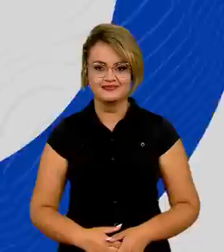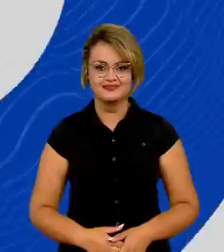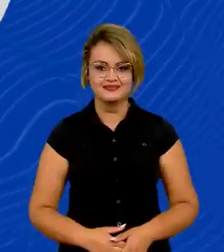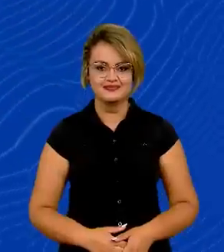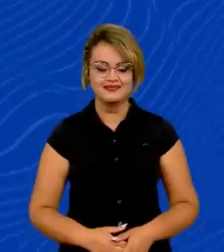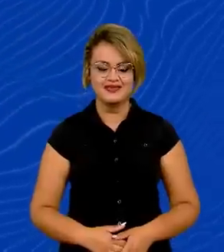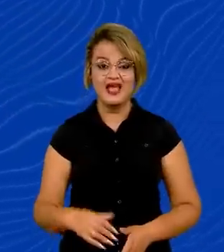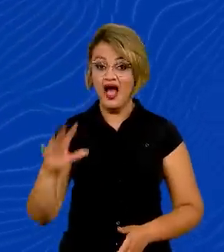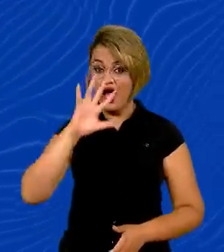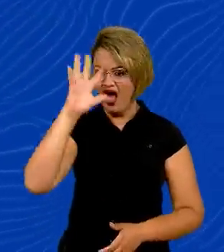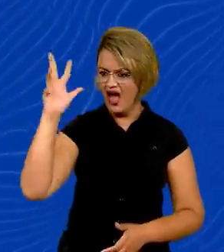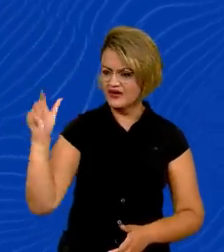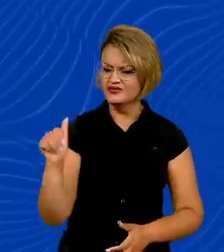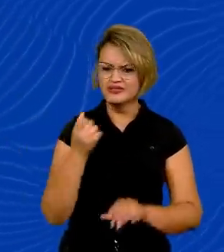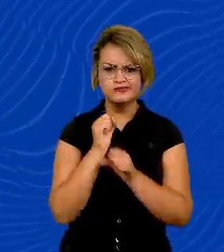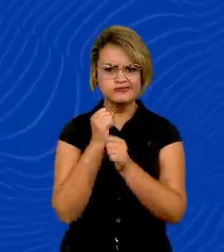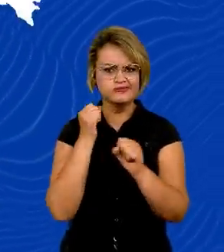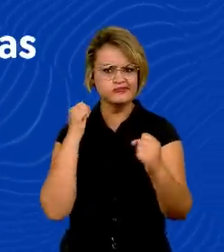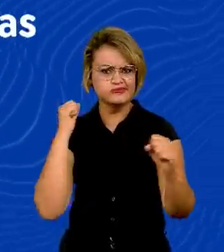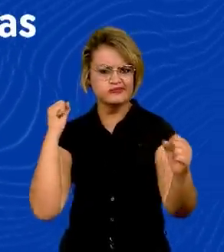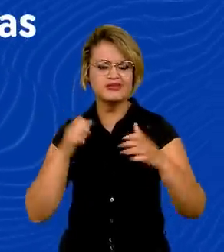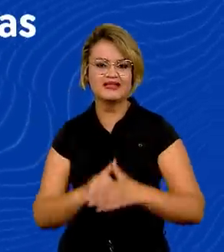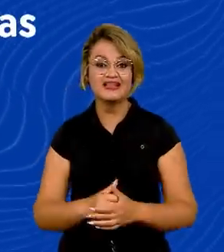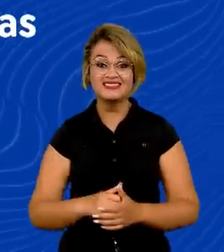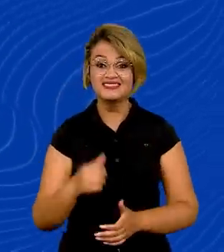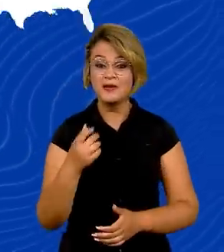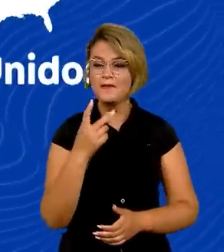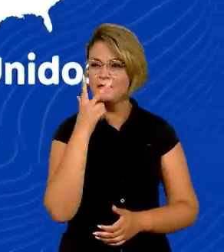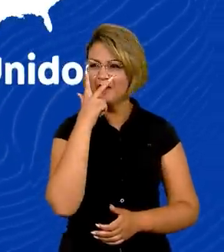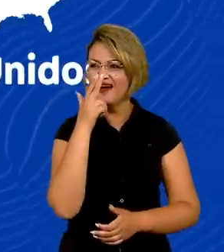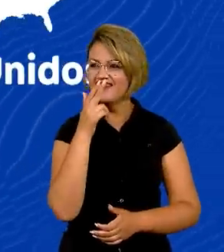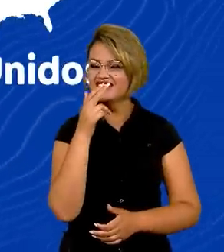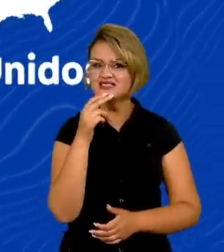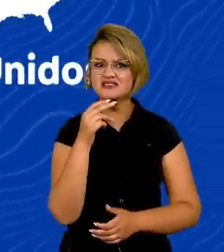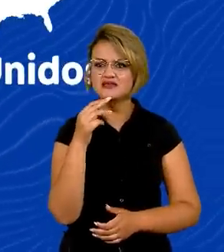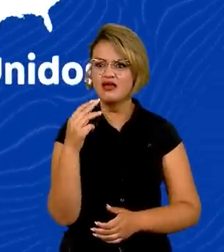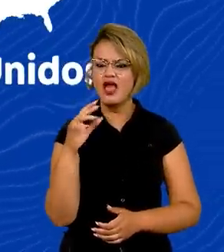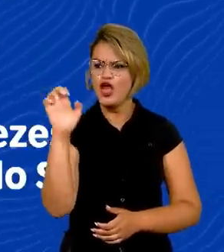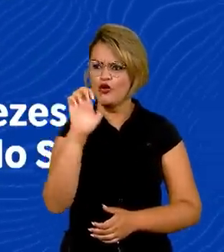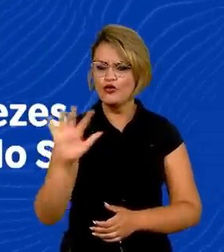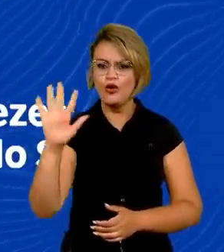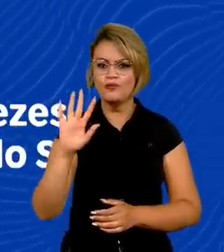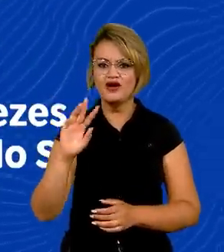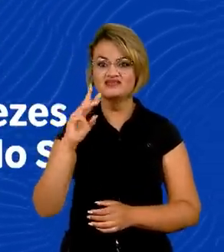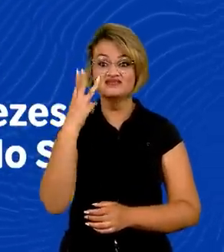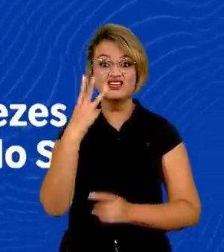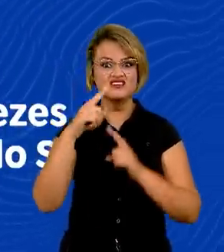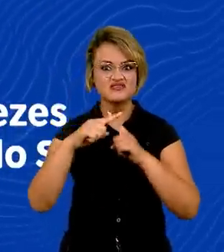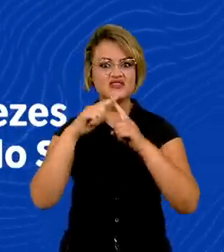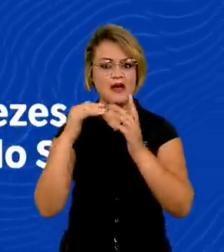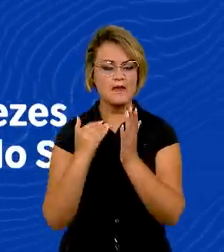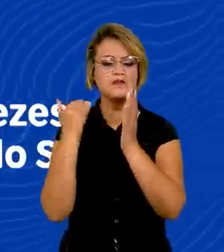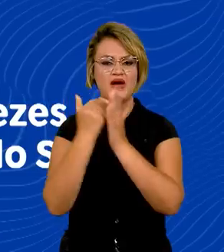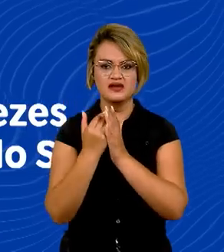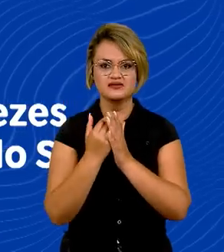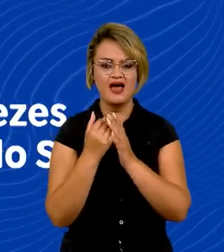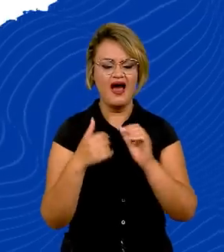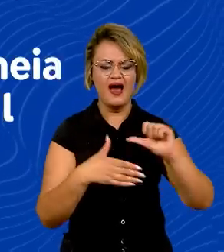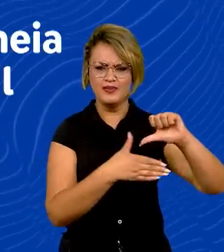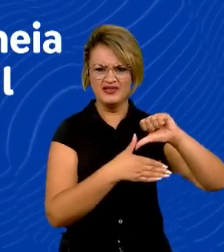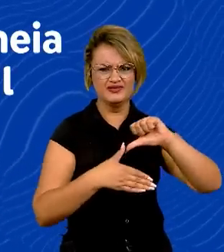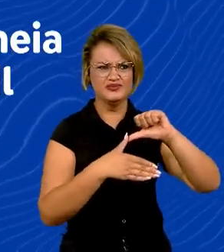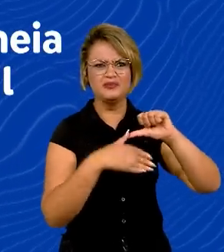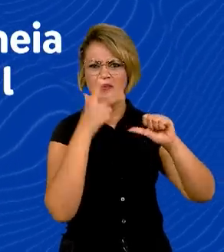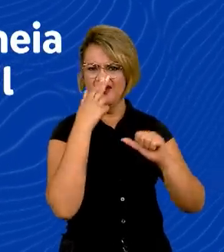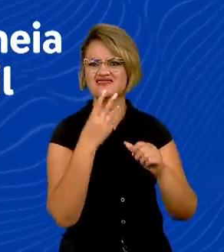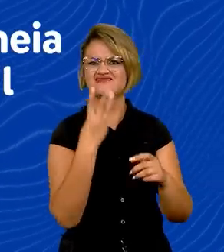A África é enorme, são três Europas, três Estados Unidos, quase duas vezes a América do Sul,